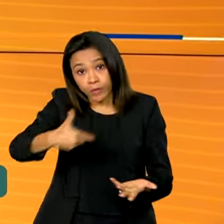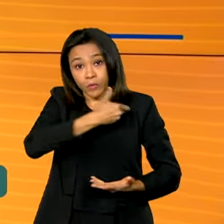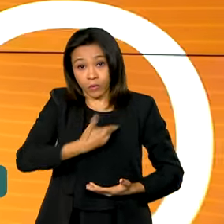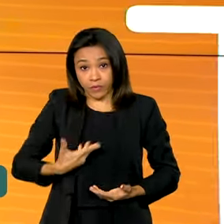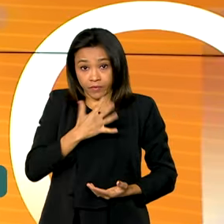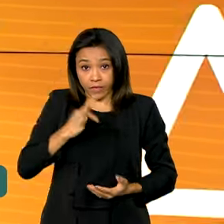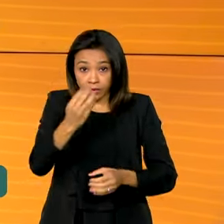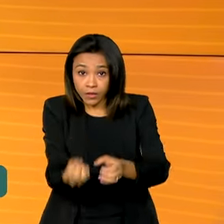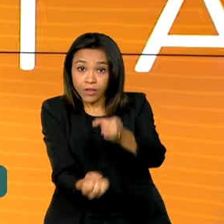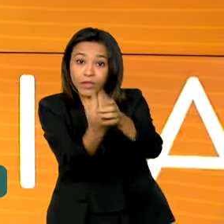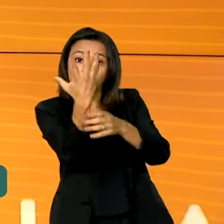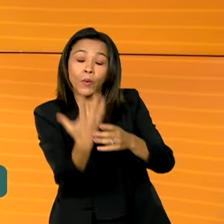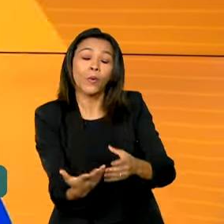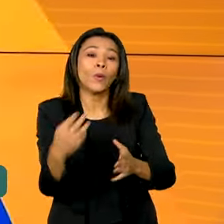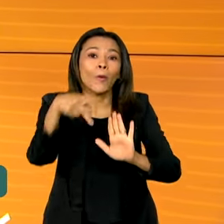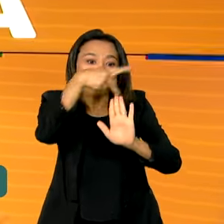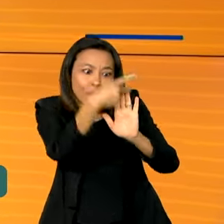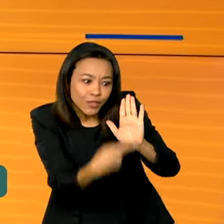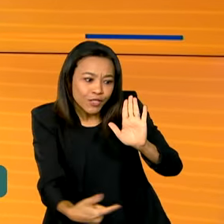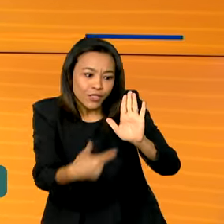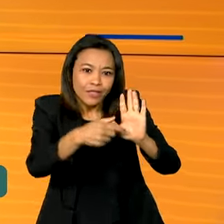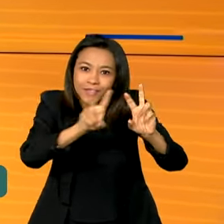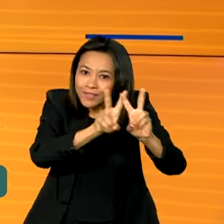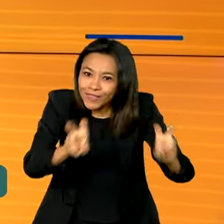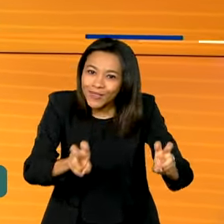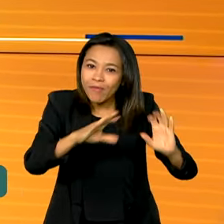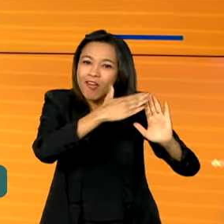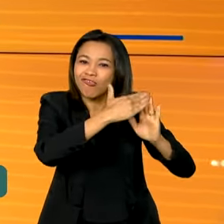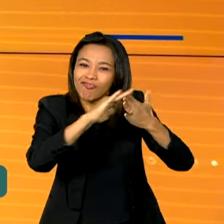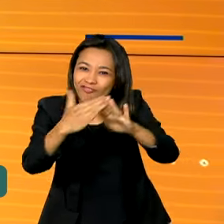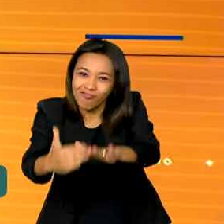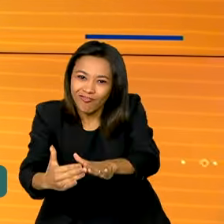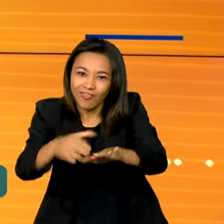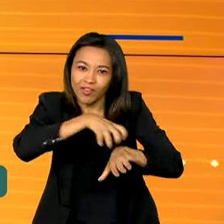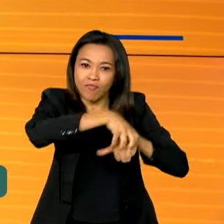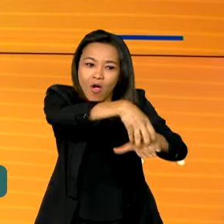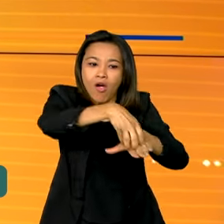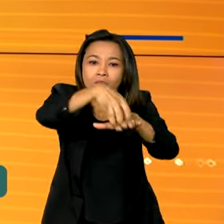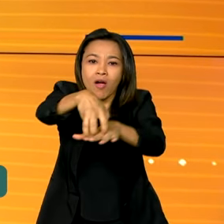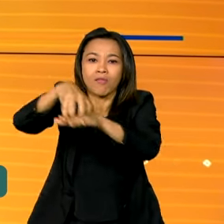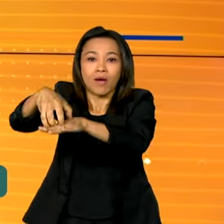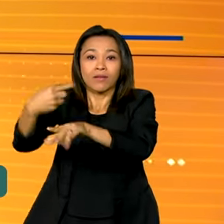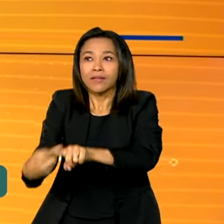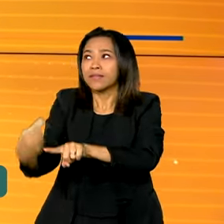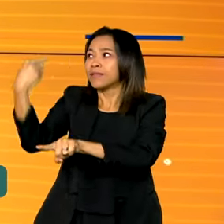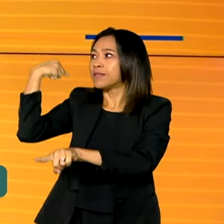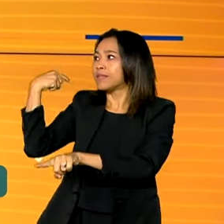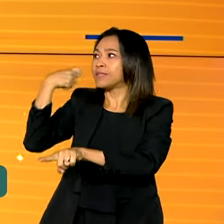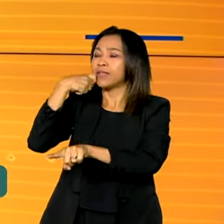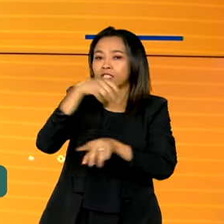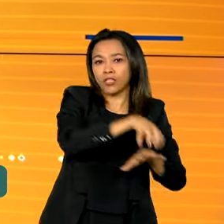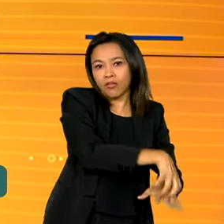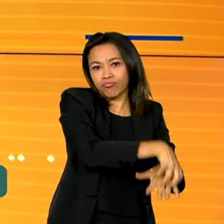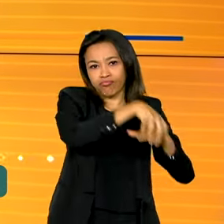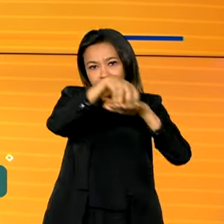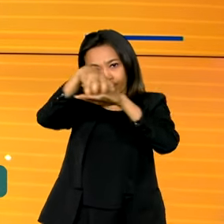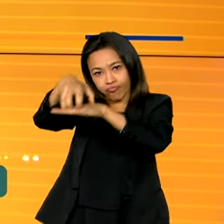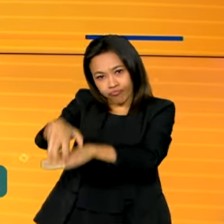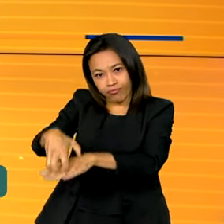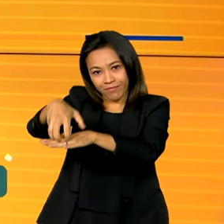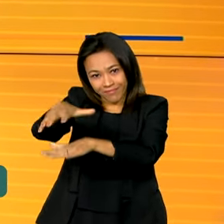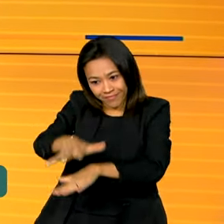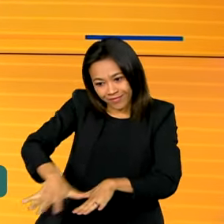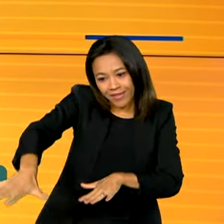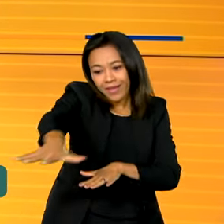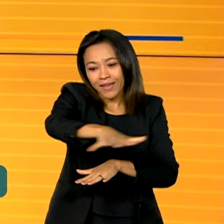federal criou o projeto Caravana das Periferias. Na última sexta-feira, foi a vez do assentamento Dorothy Stang receber